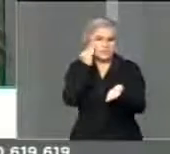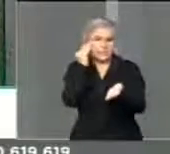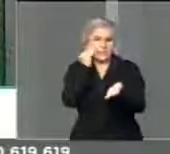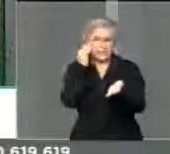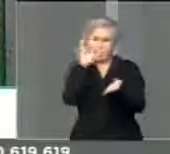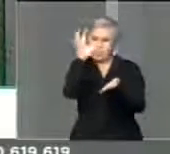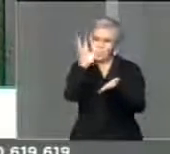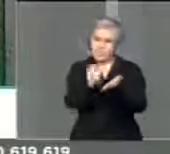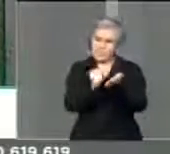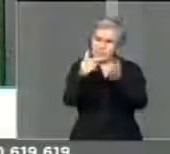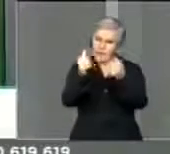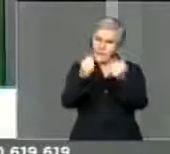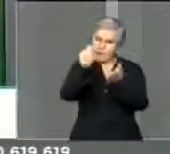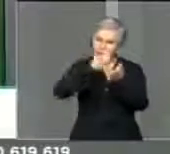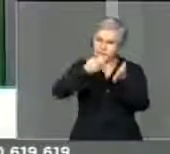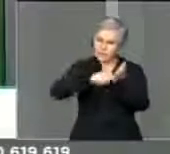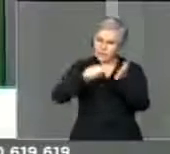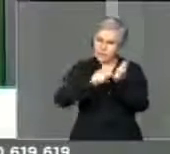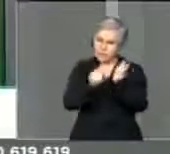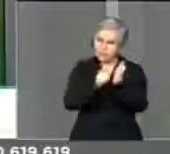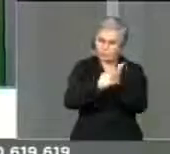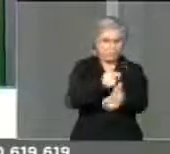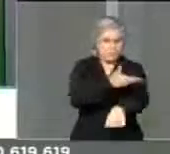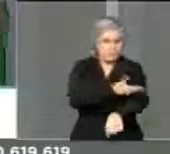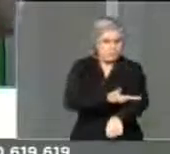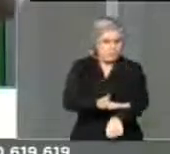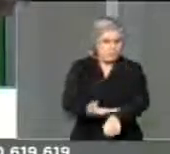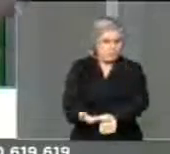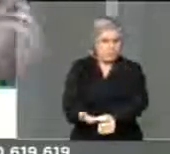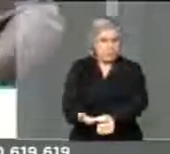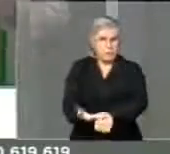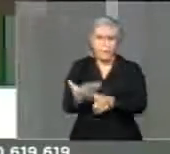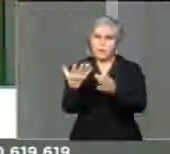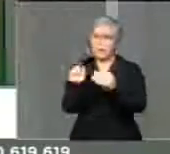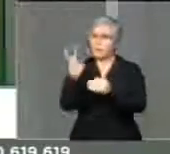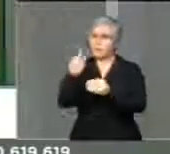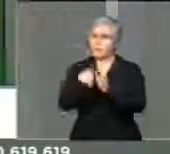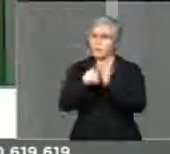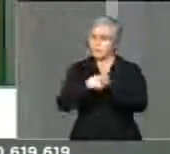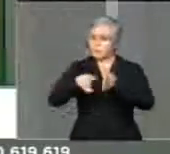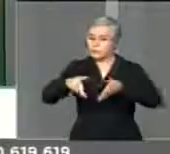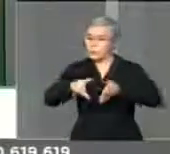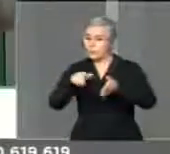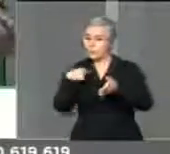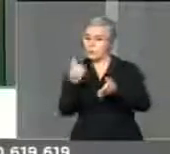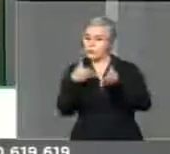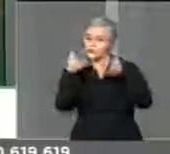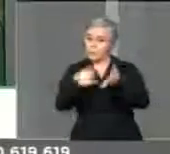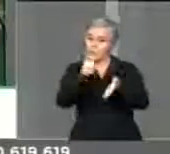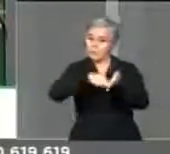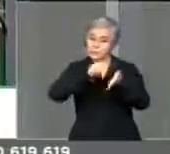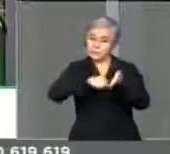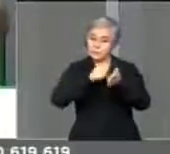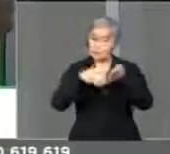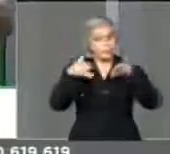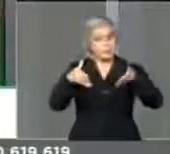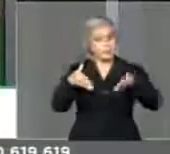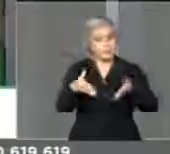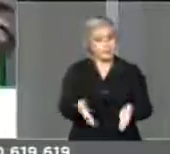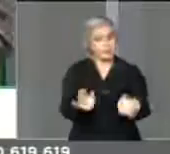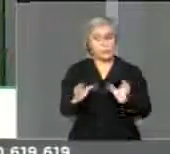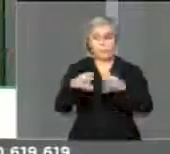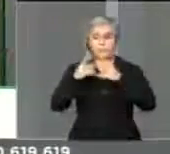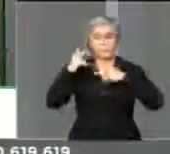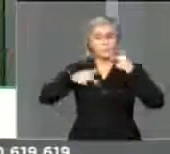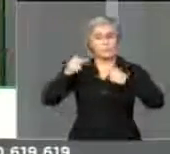assinatura, muitas vezes nos corredores nós assinamos participação em frentes